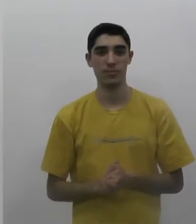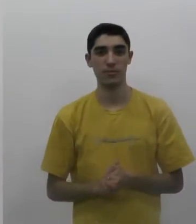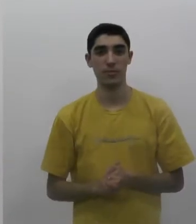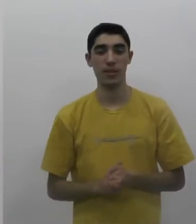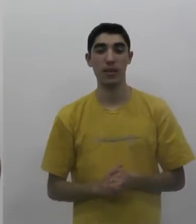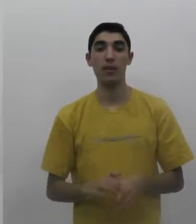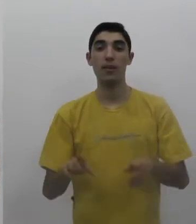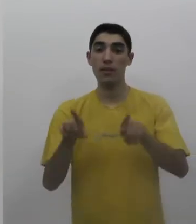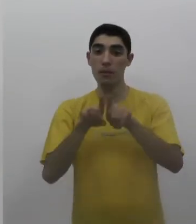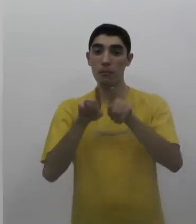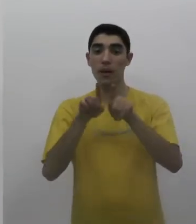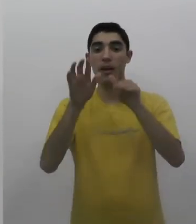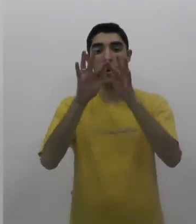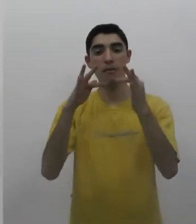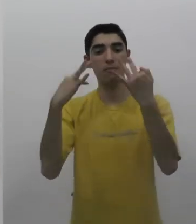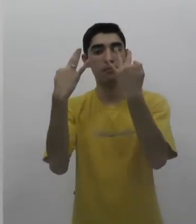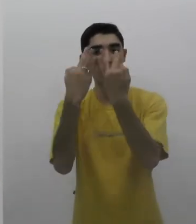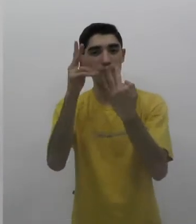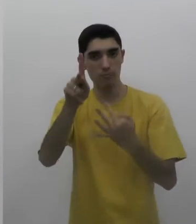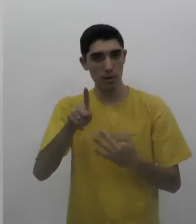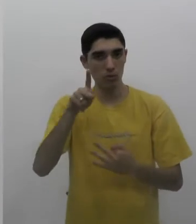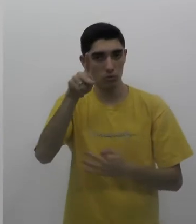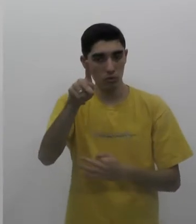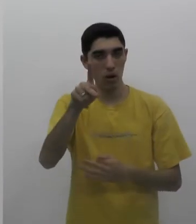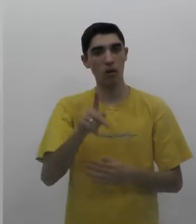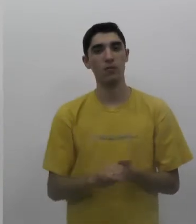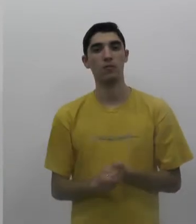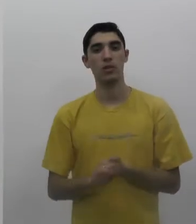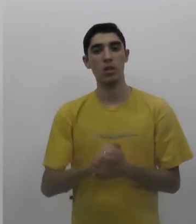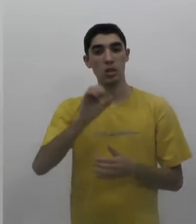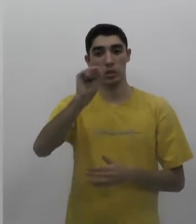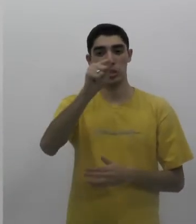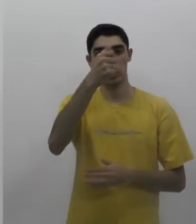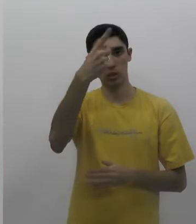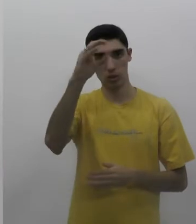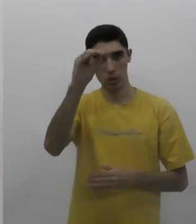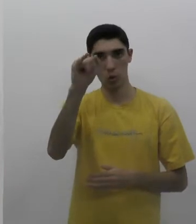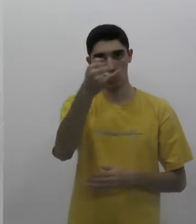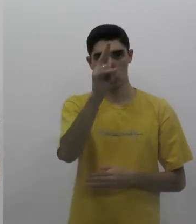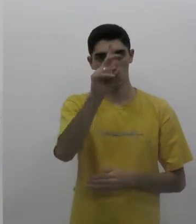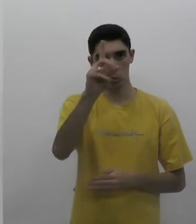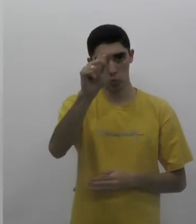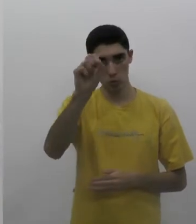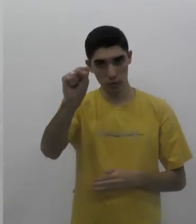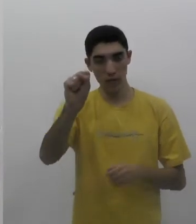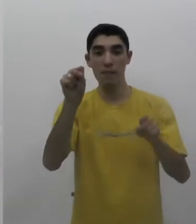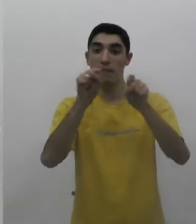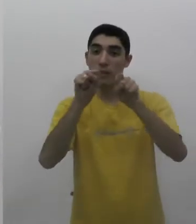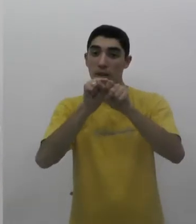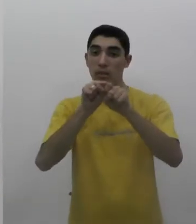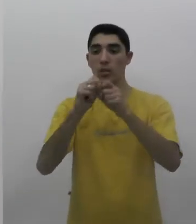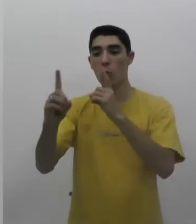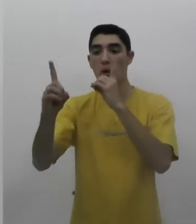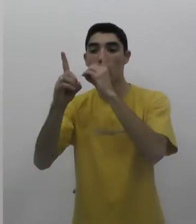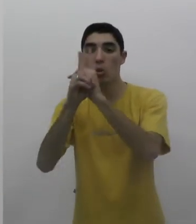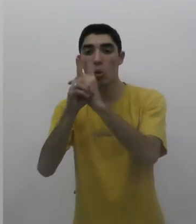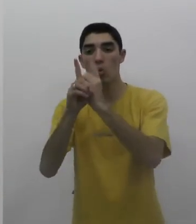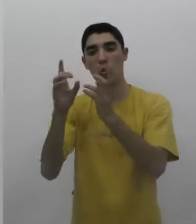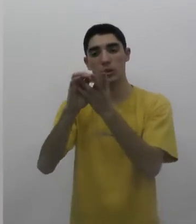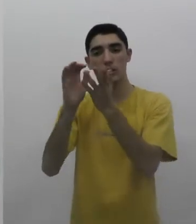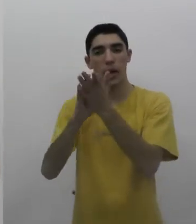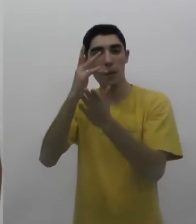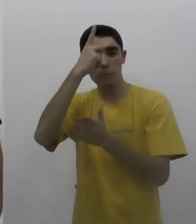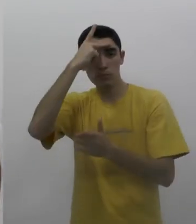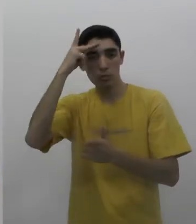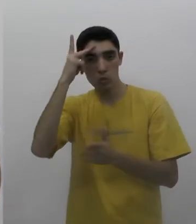os detalhes. E a Pastoral Familiar da Paróquia São Judas Tadeu vai realizar o 13º Encontro de Casais em Nova União. Vai ser no próximo